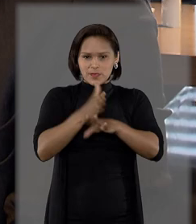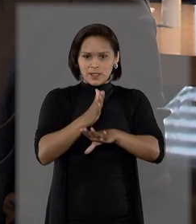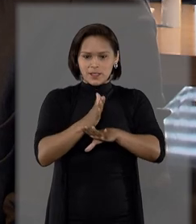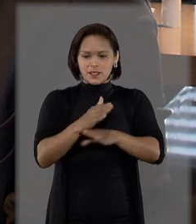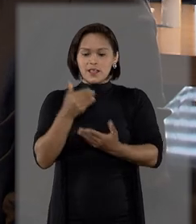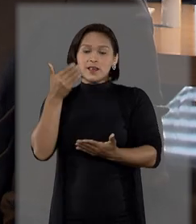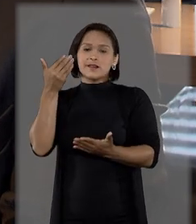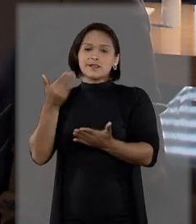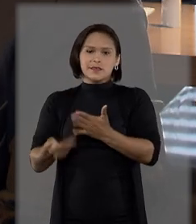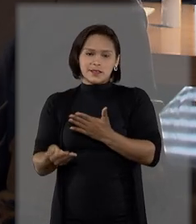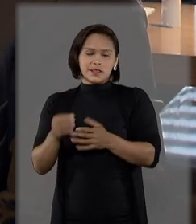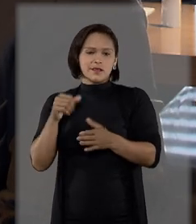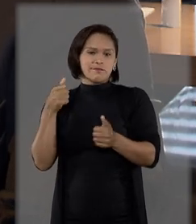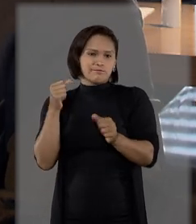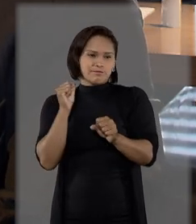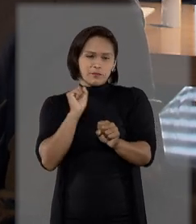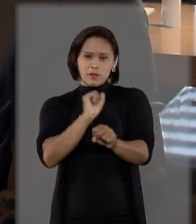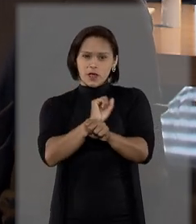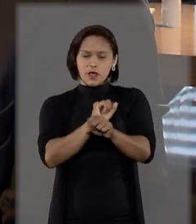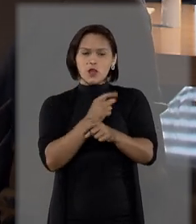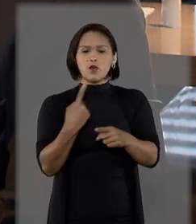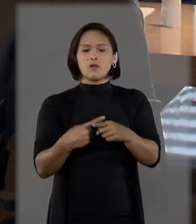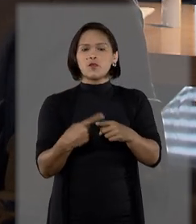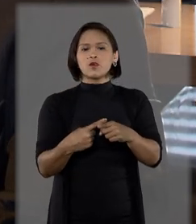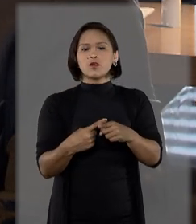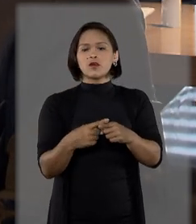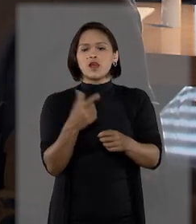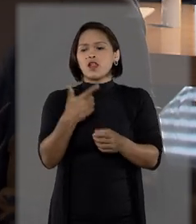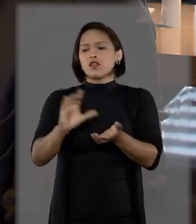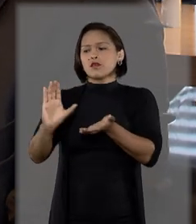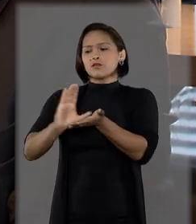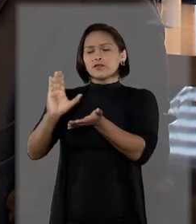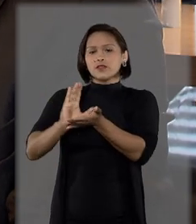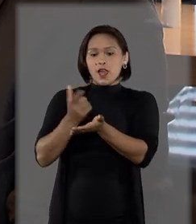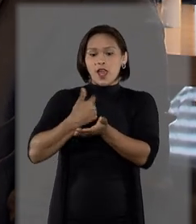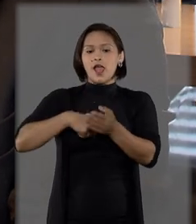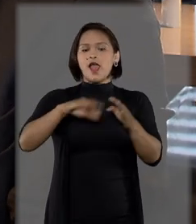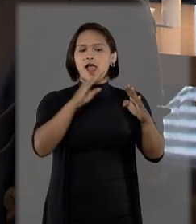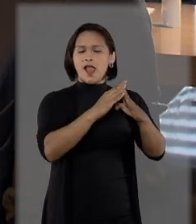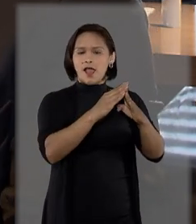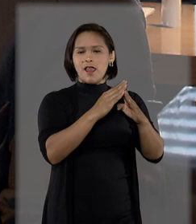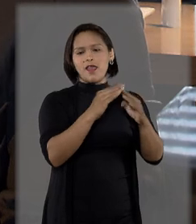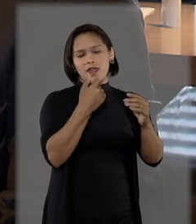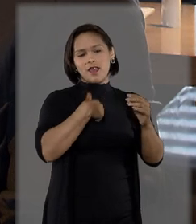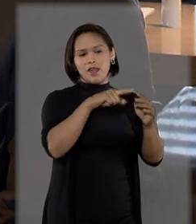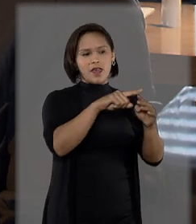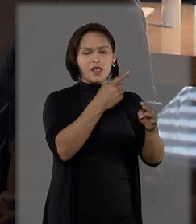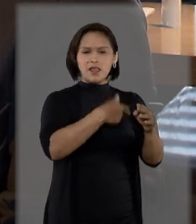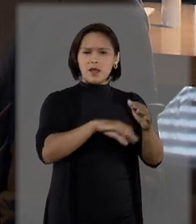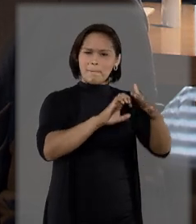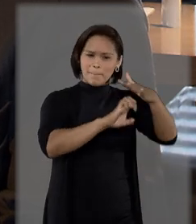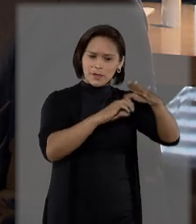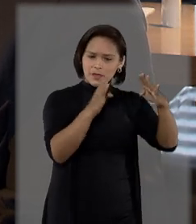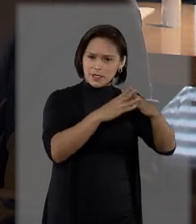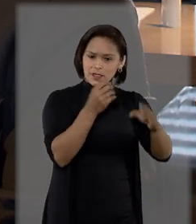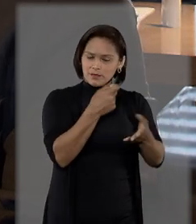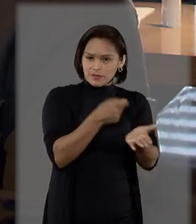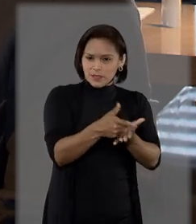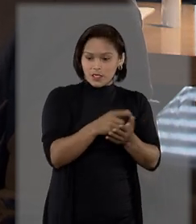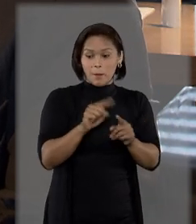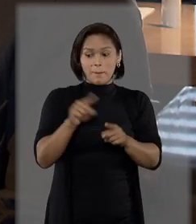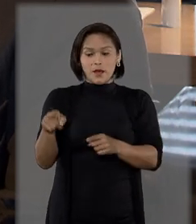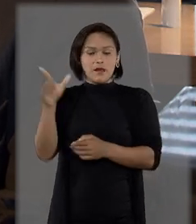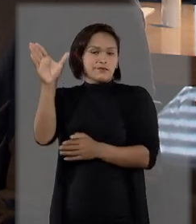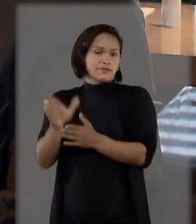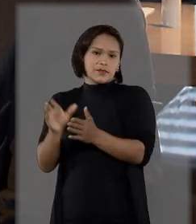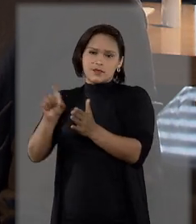E essa desistência aconteceu justamente porque ela não havia recebido. A imobiliária recebeu, mas ela não recebeu. Então, o motivo que ela